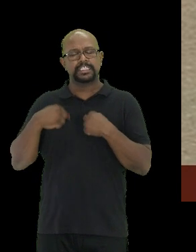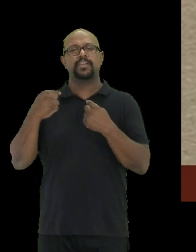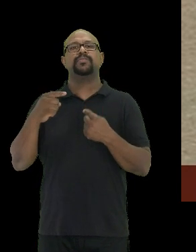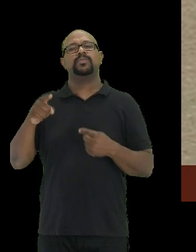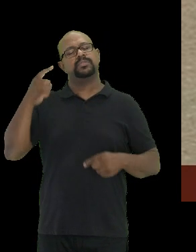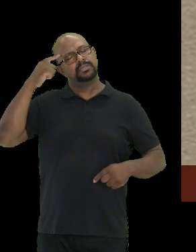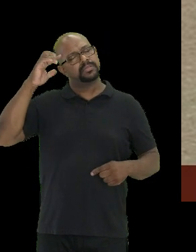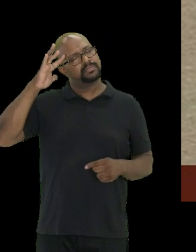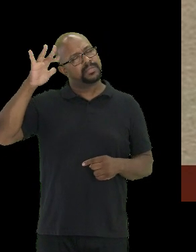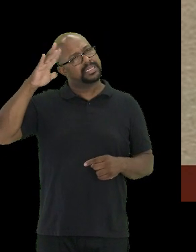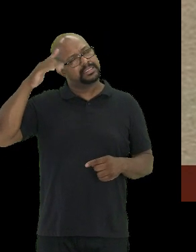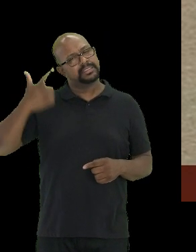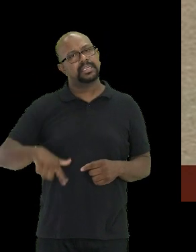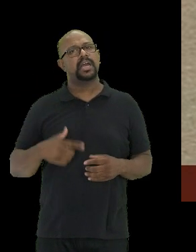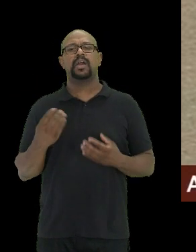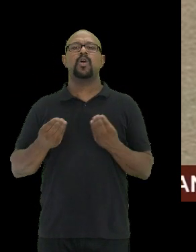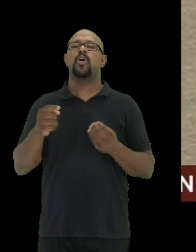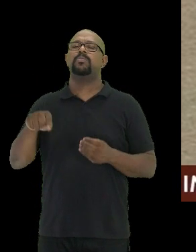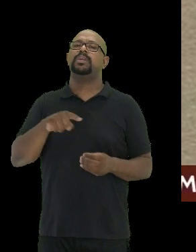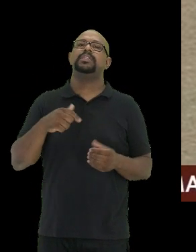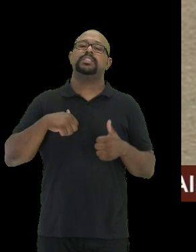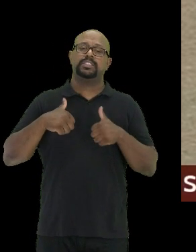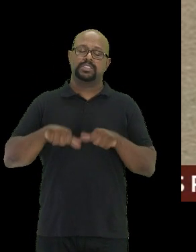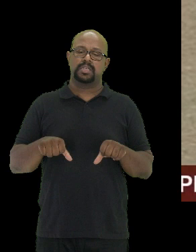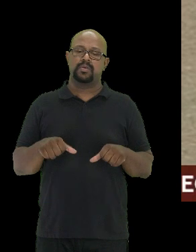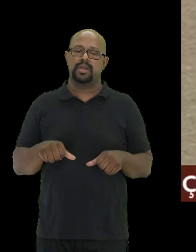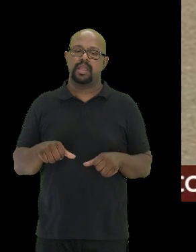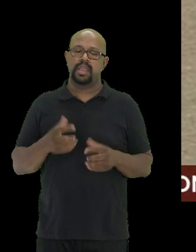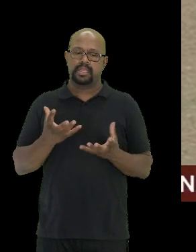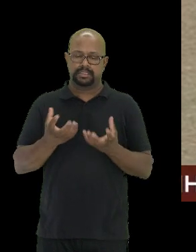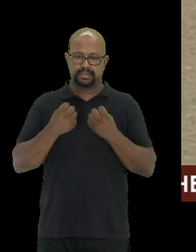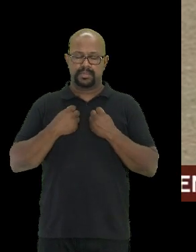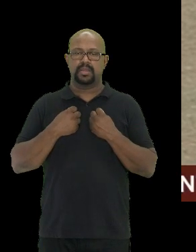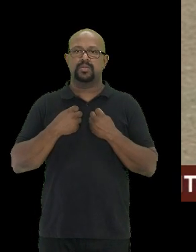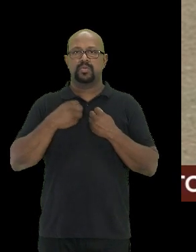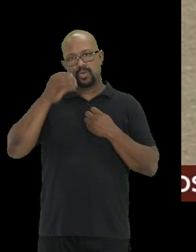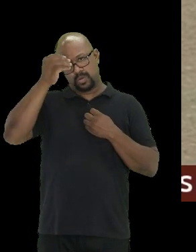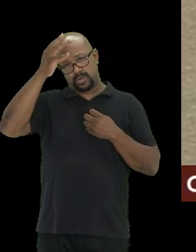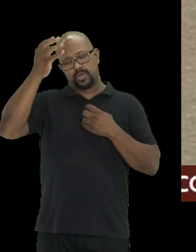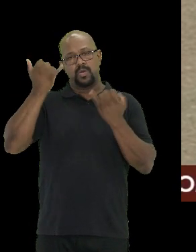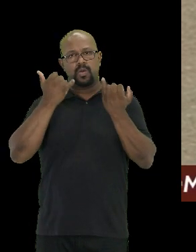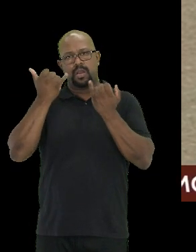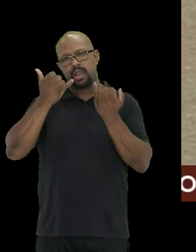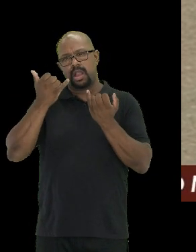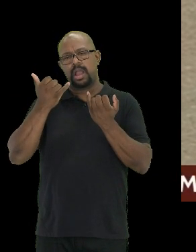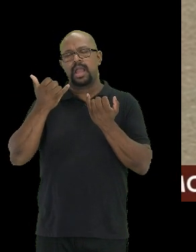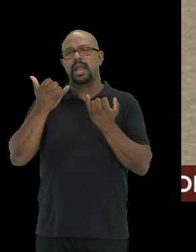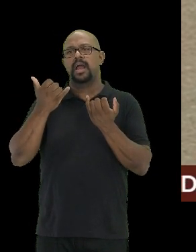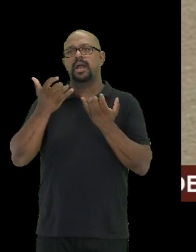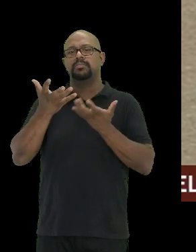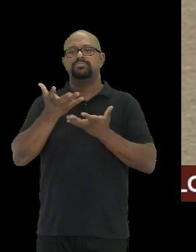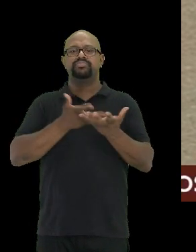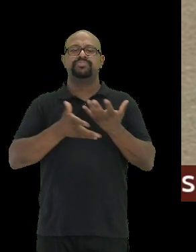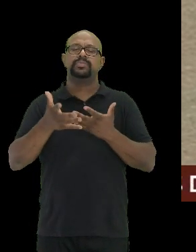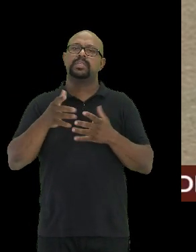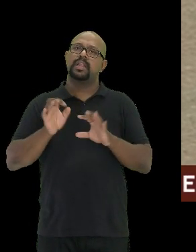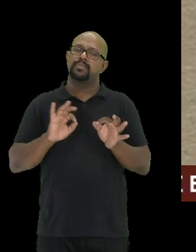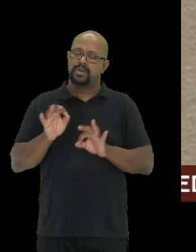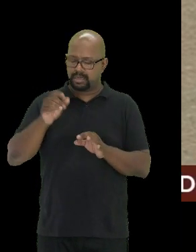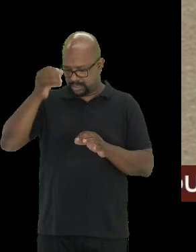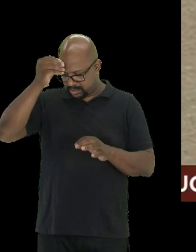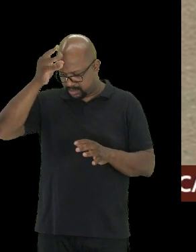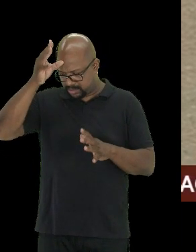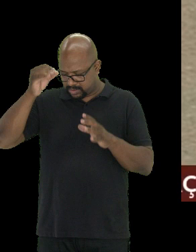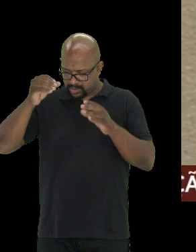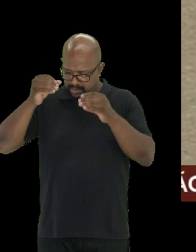repensar a forma como eles estão recebendo conhecimento, como eles estão elaborando esse conhecimento